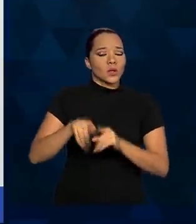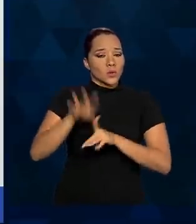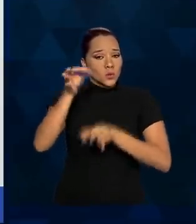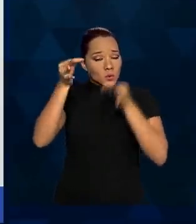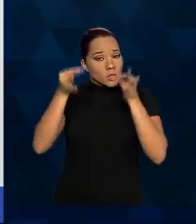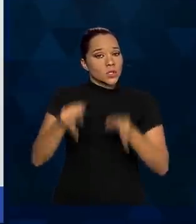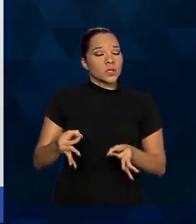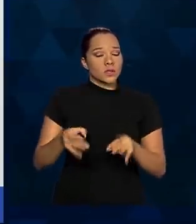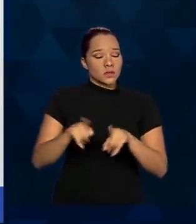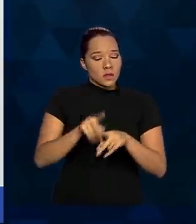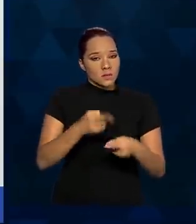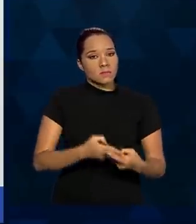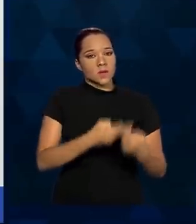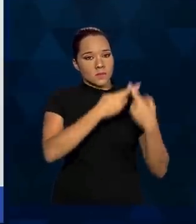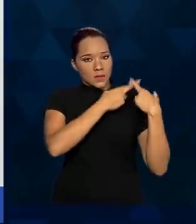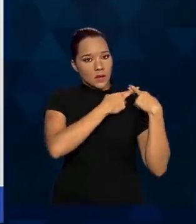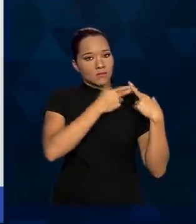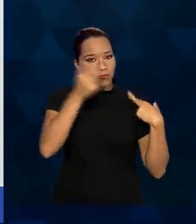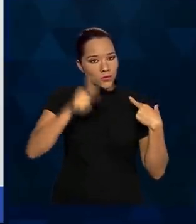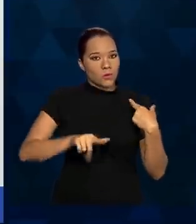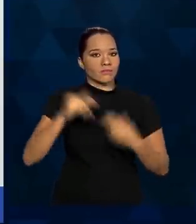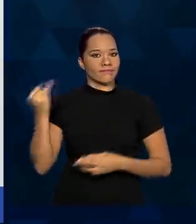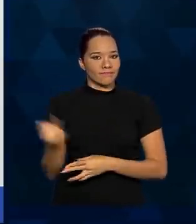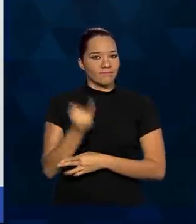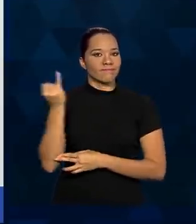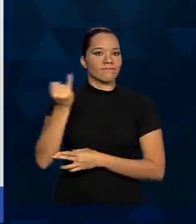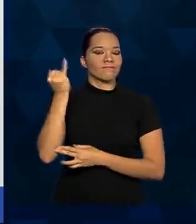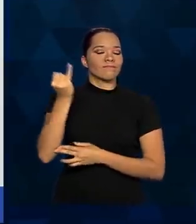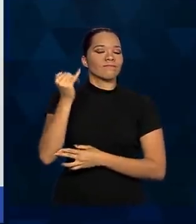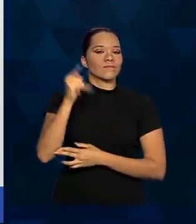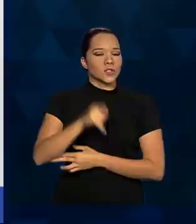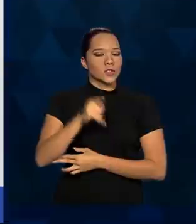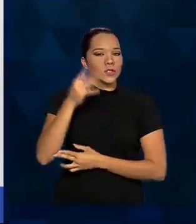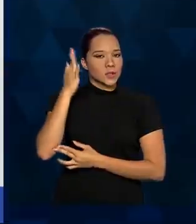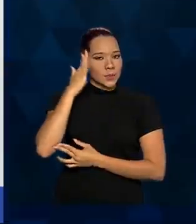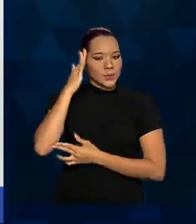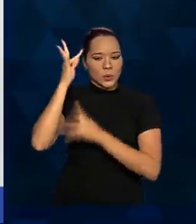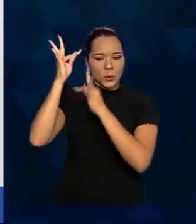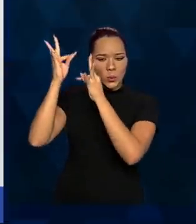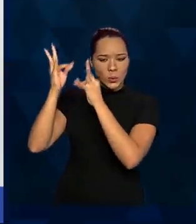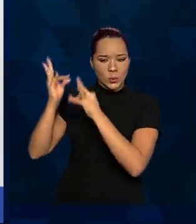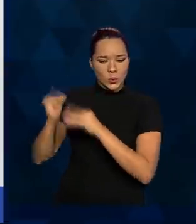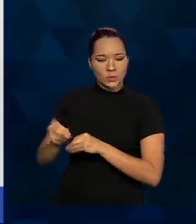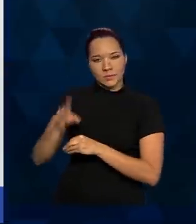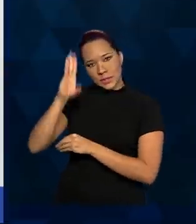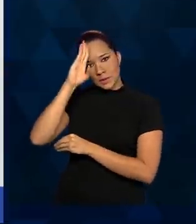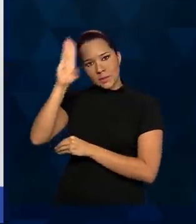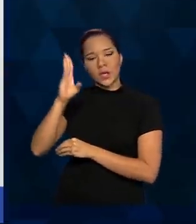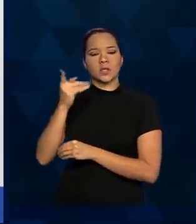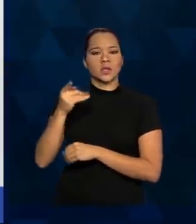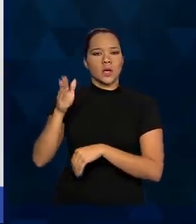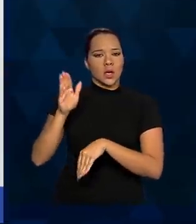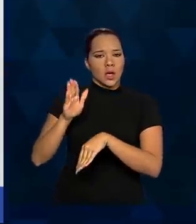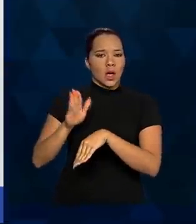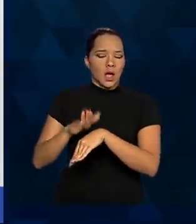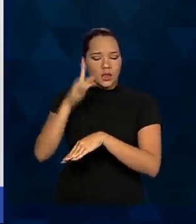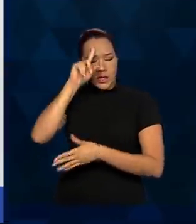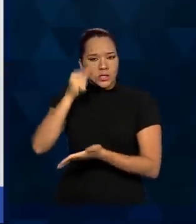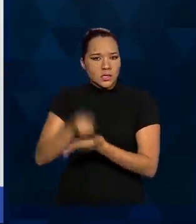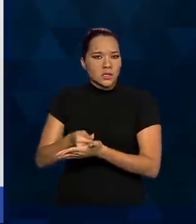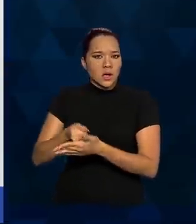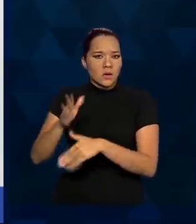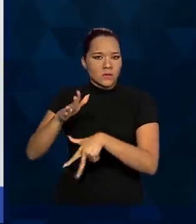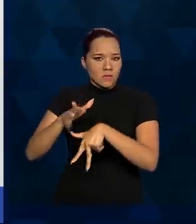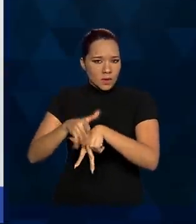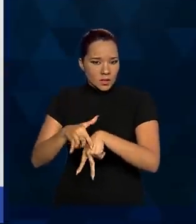responsabilidade. Novamente, a importância de reconhecer tudo isso, em especial a autonomia do paciente e a